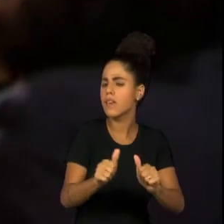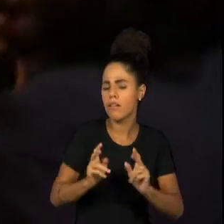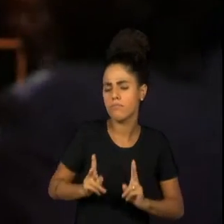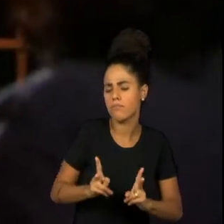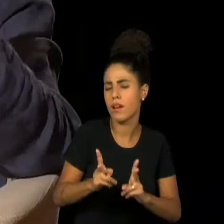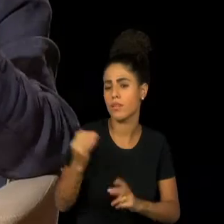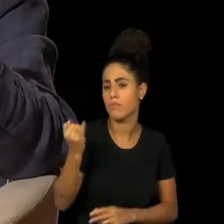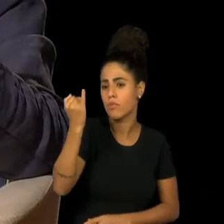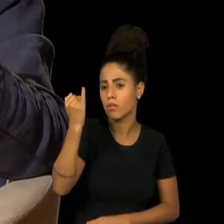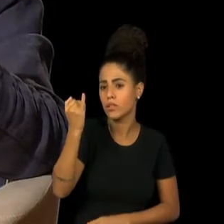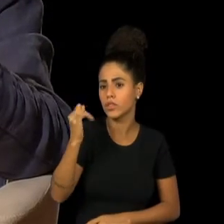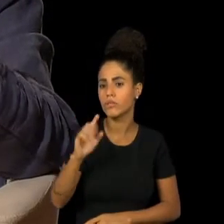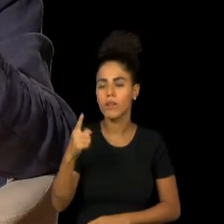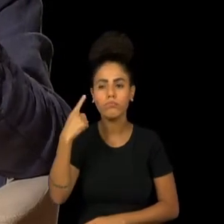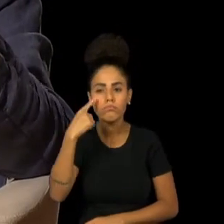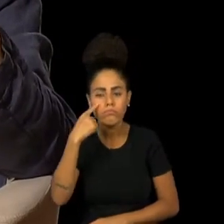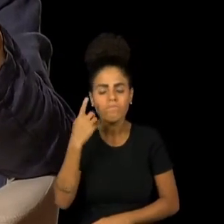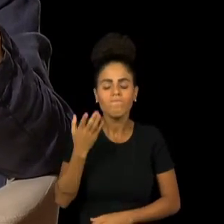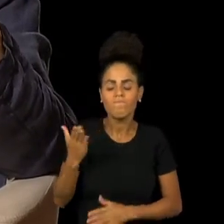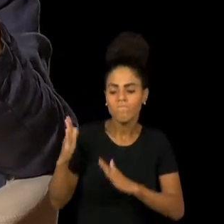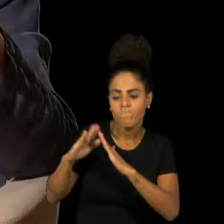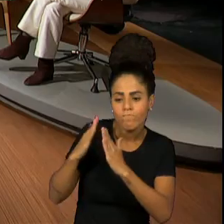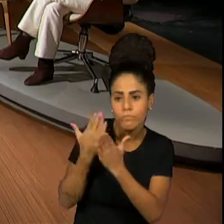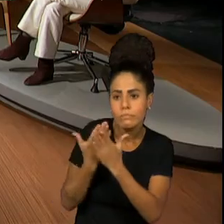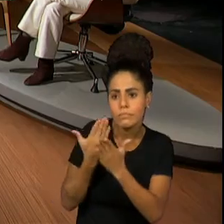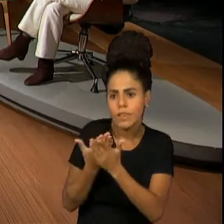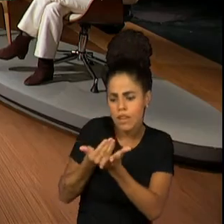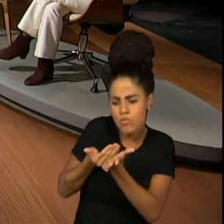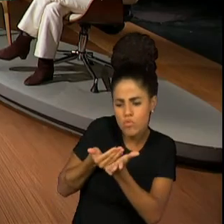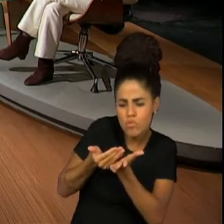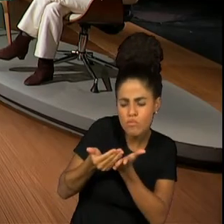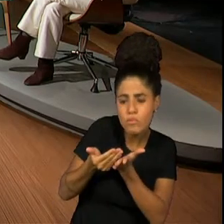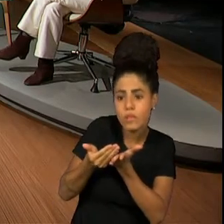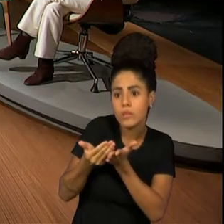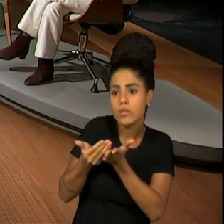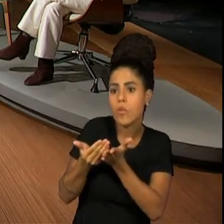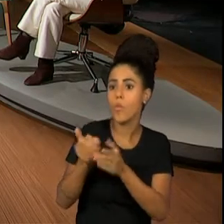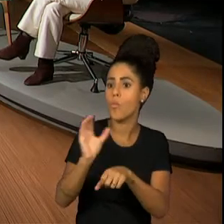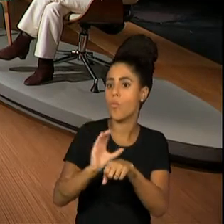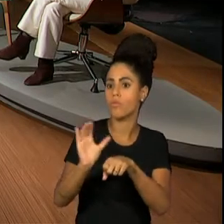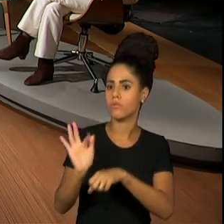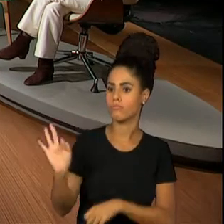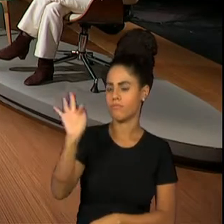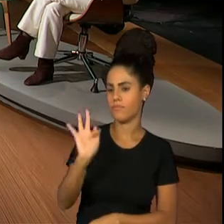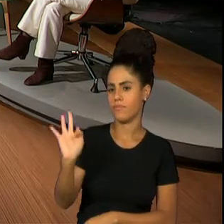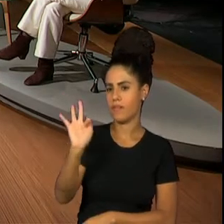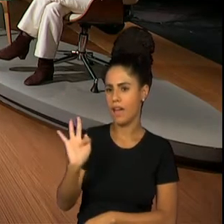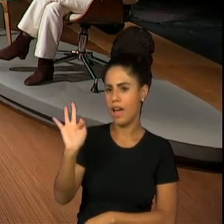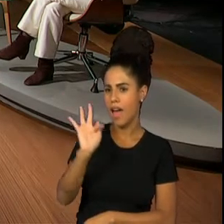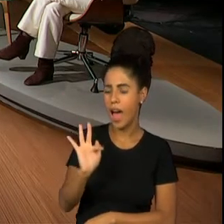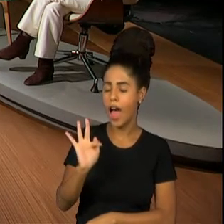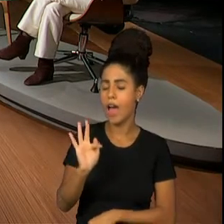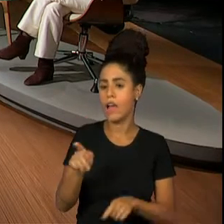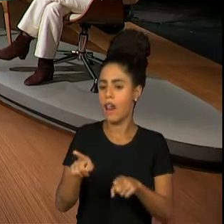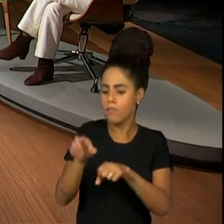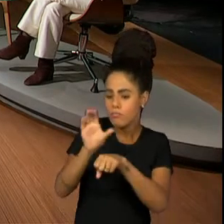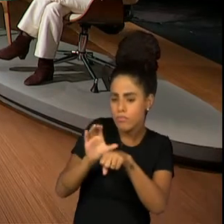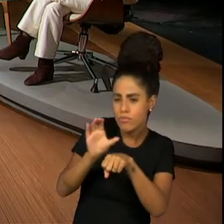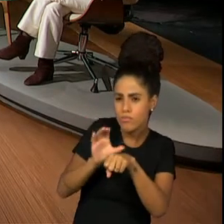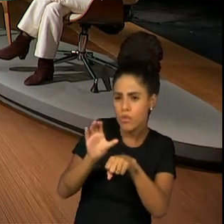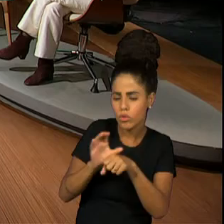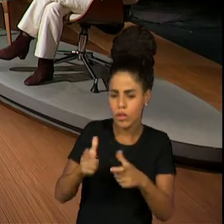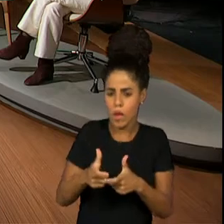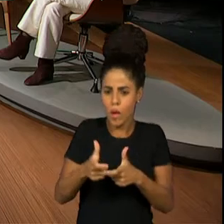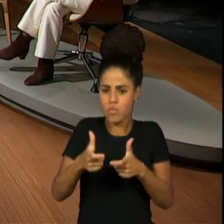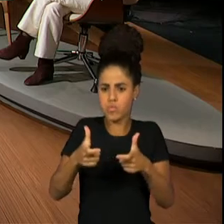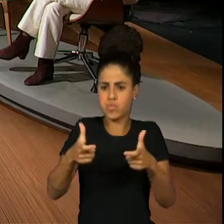A escola, quando ela teve o seu curso superior aprovado, nosso curso técnico, ele era muito grande